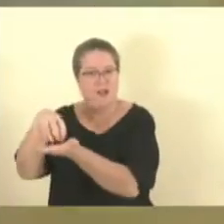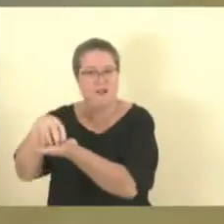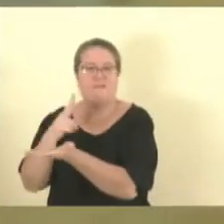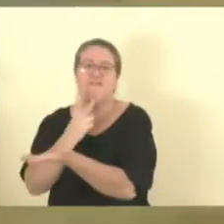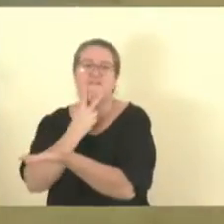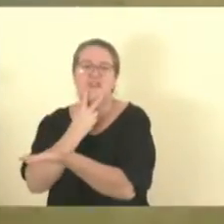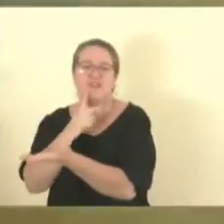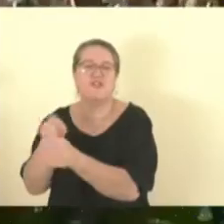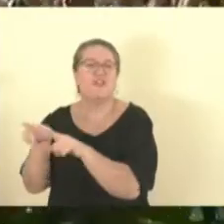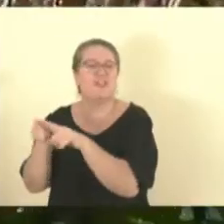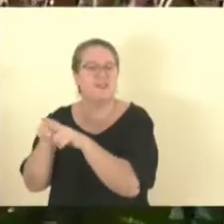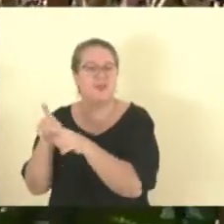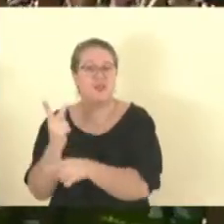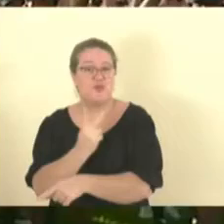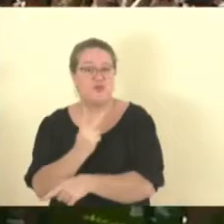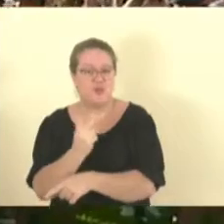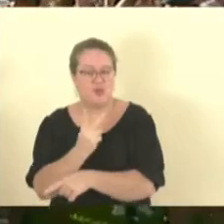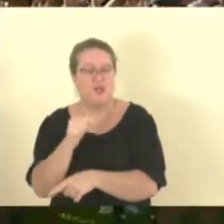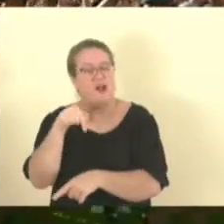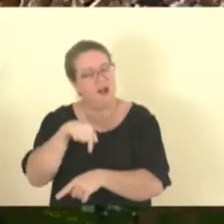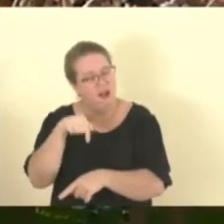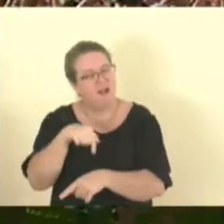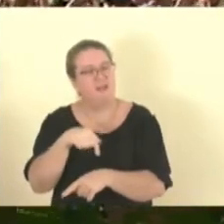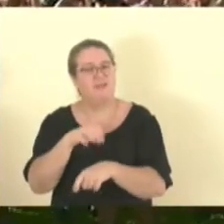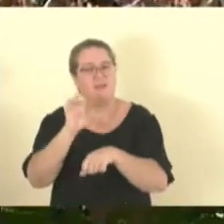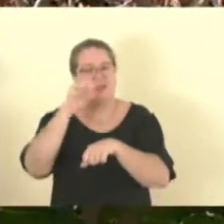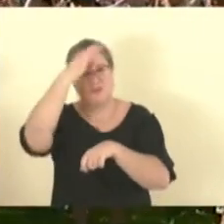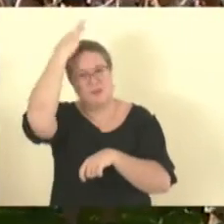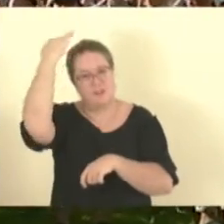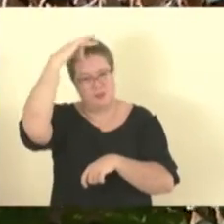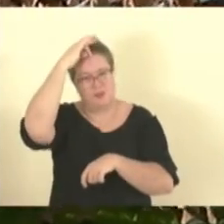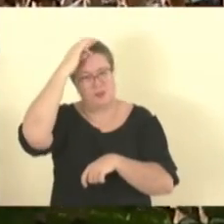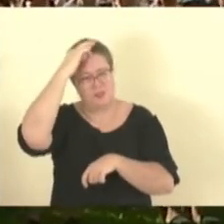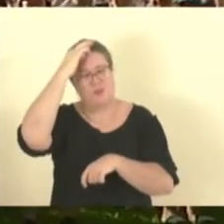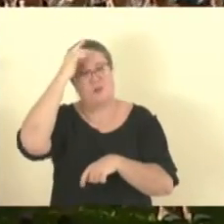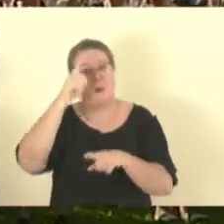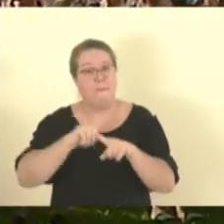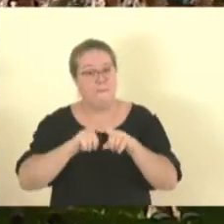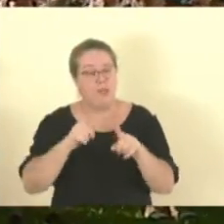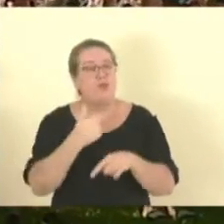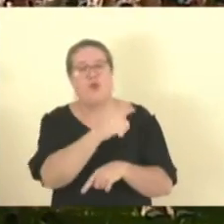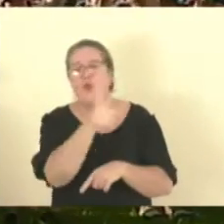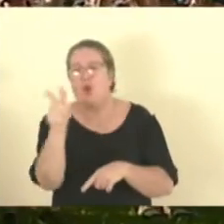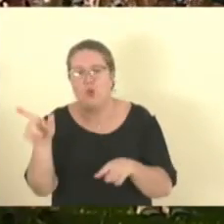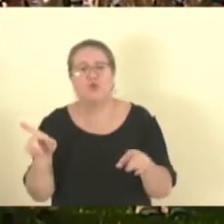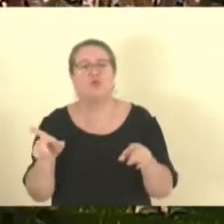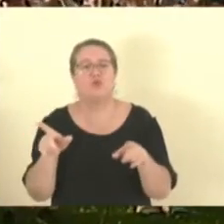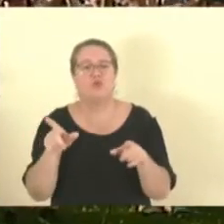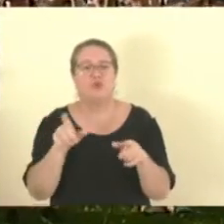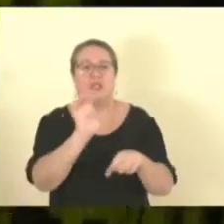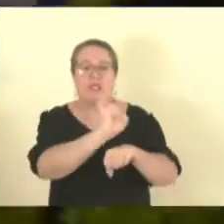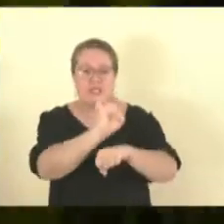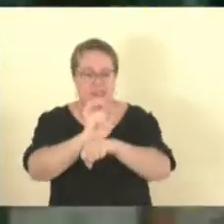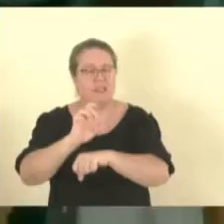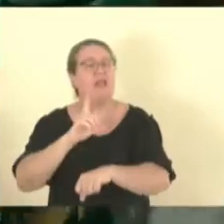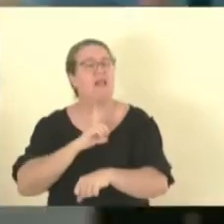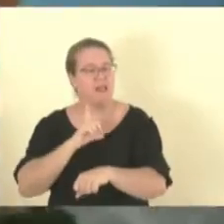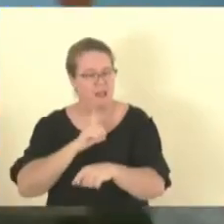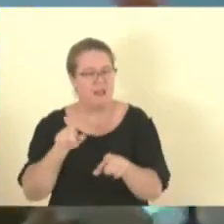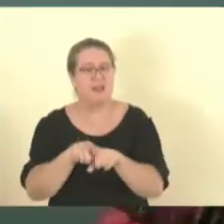com o seu pastor, Osé dos Santos. E aqui no Espírito Santo, nós estamos com 100 joares, aproximadamente.